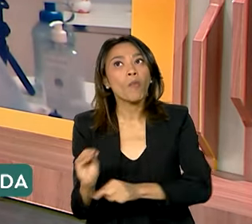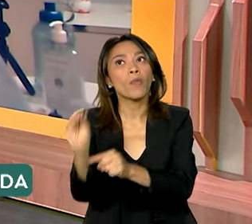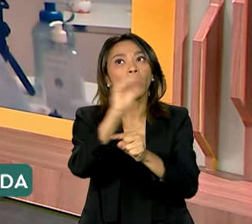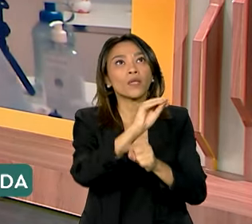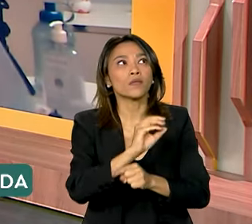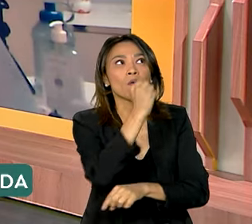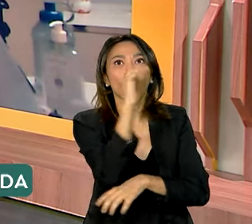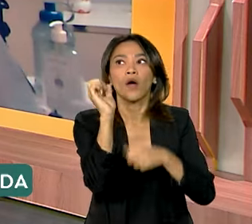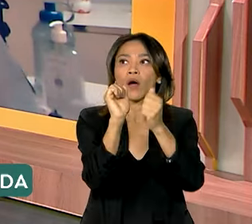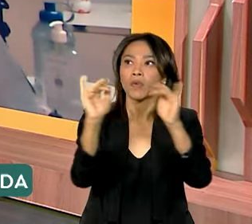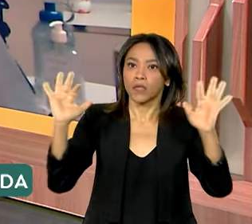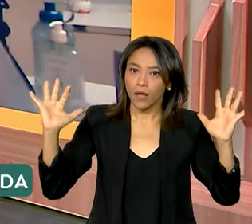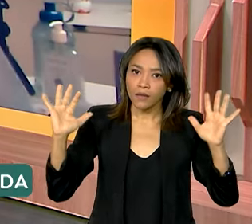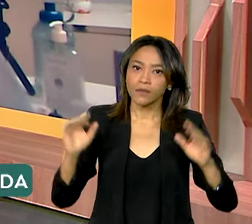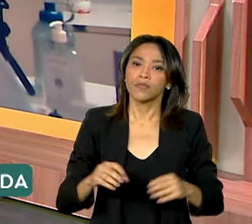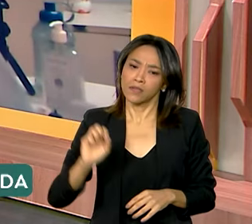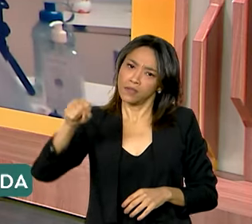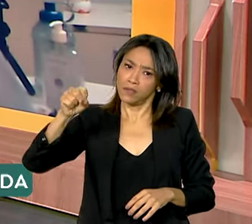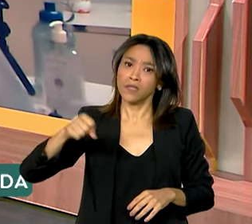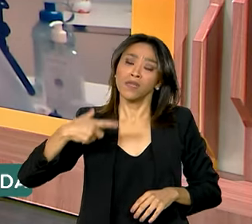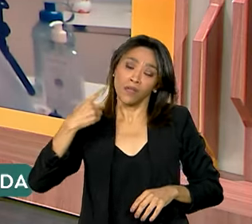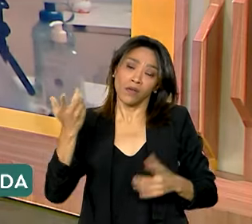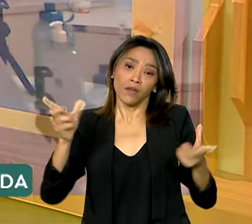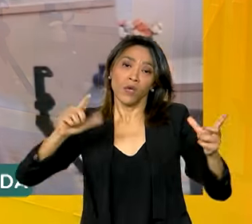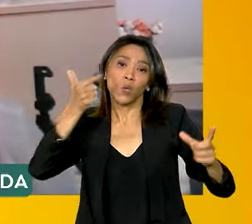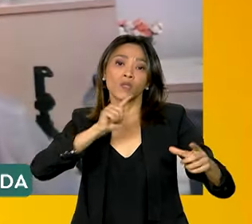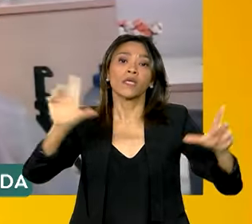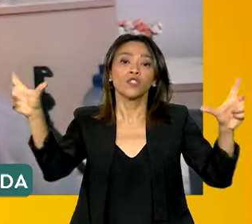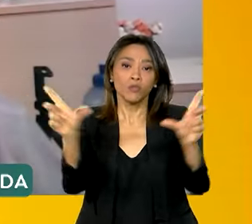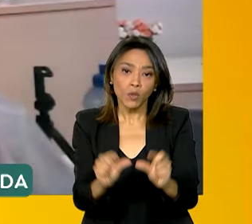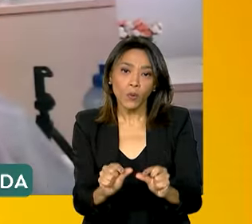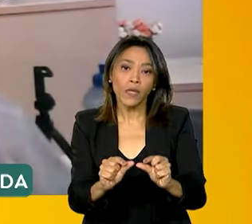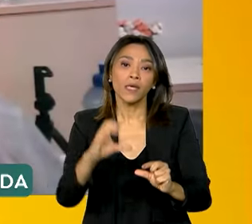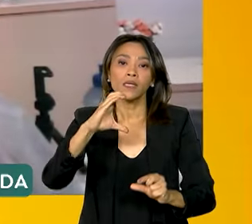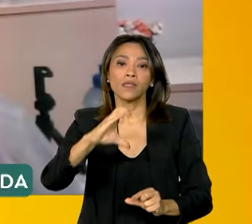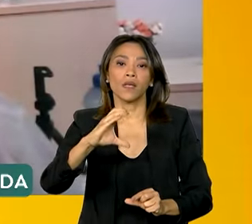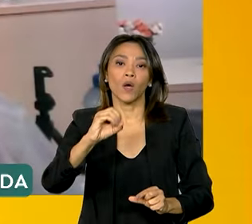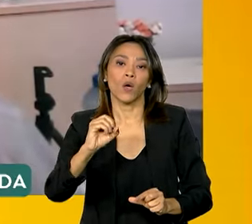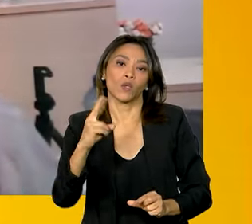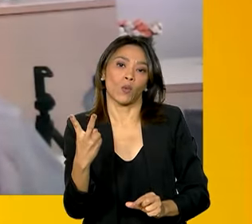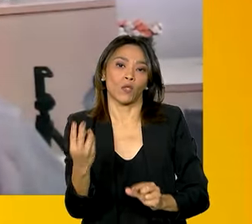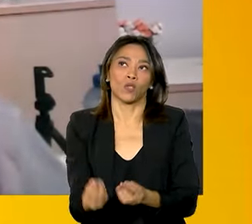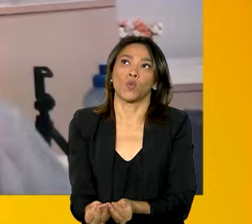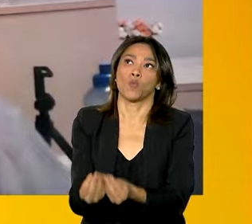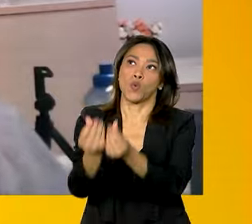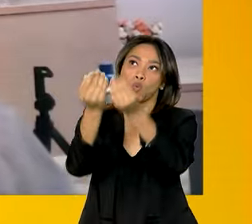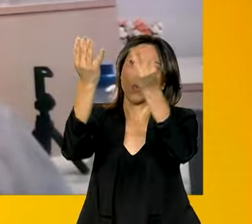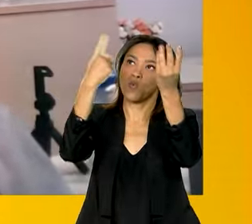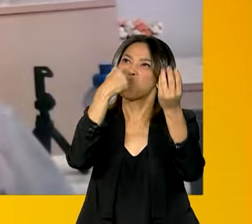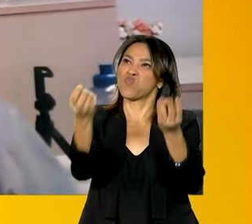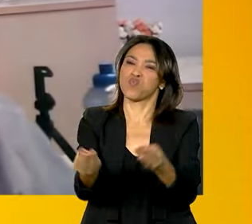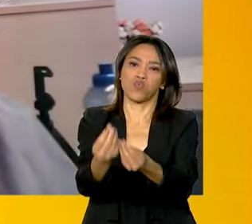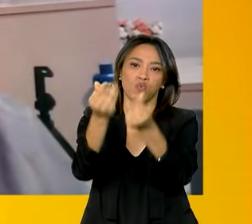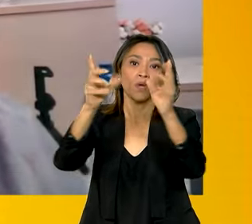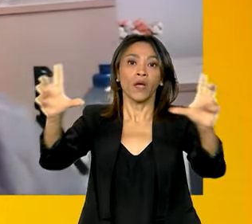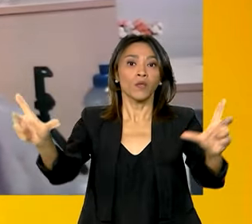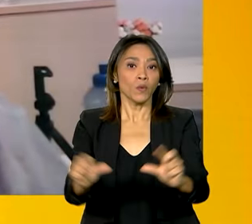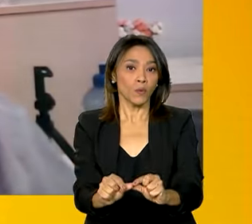É, você diminui a quantidade de CO2, né? Porque, veja bem, o que eu coloquei, você passa um transbordo